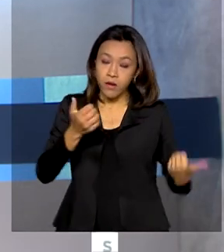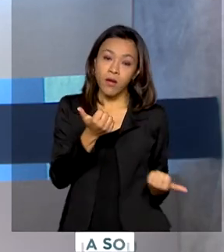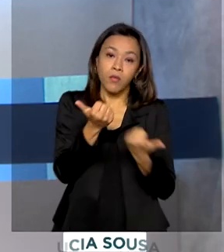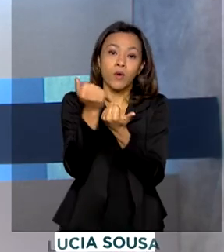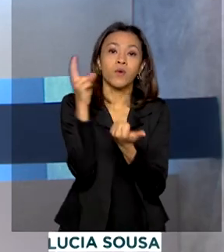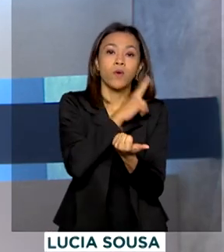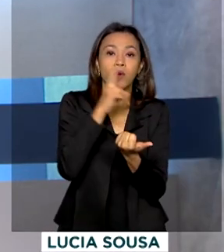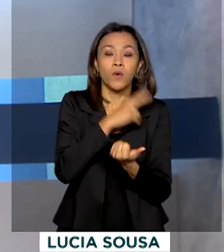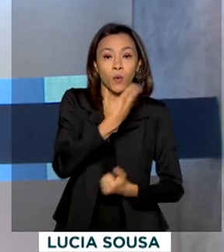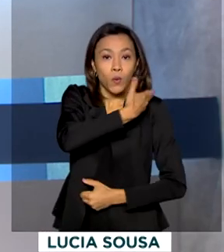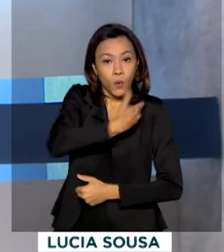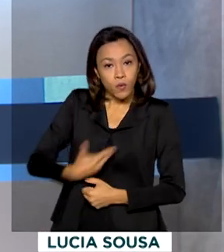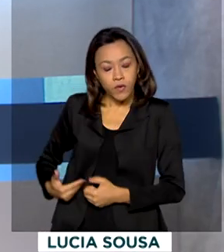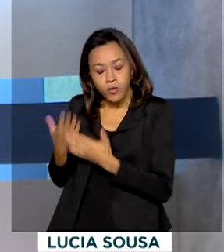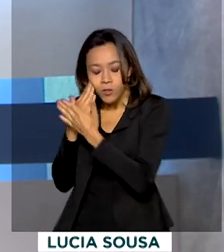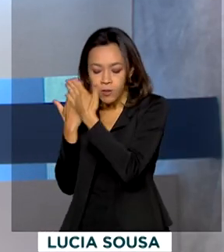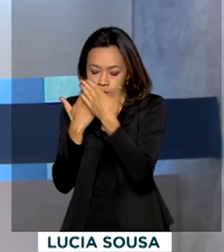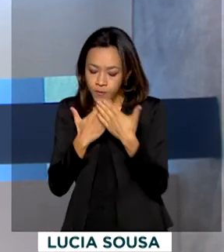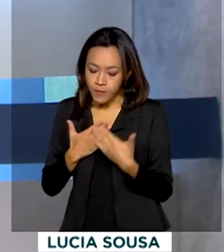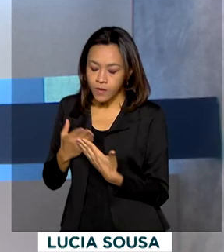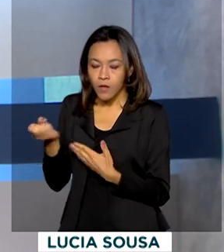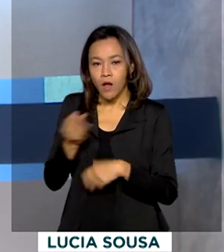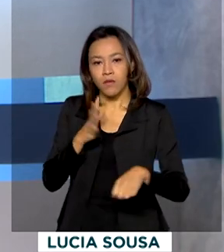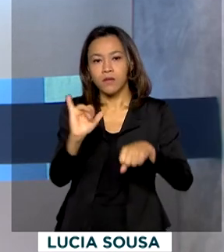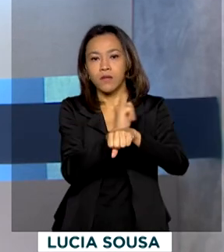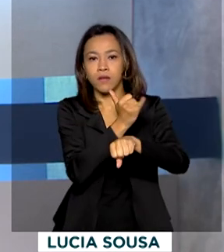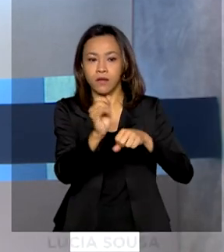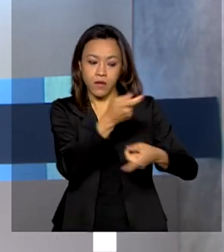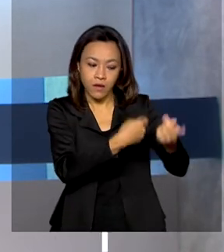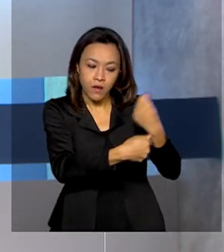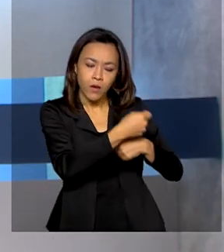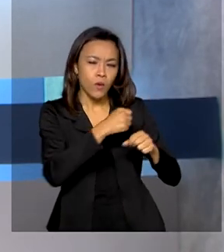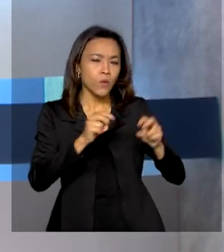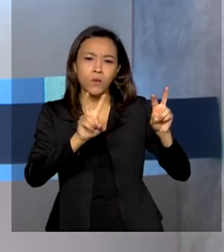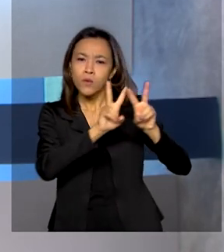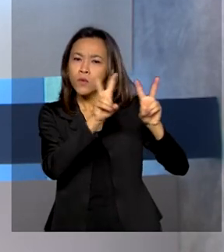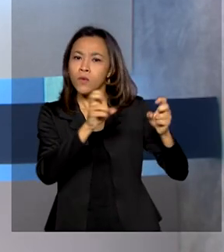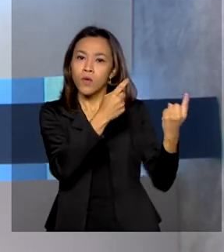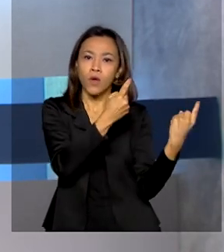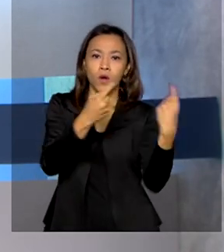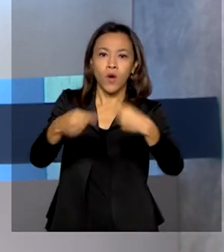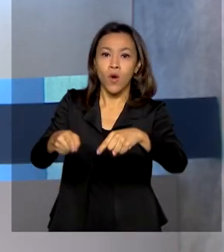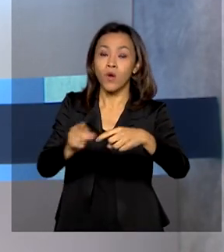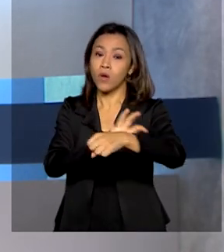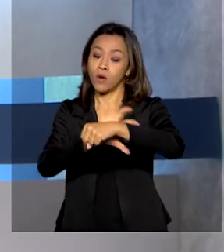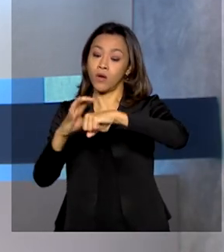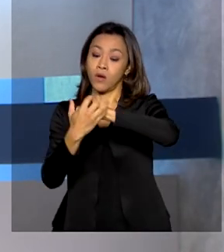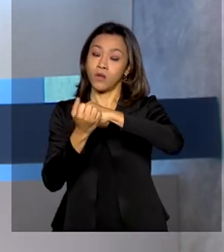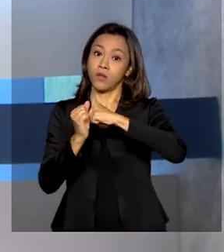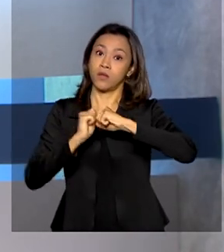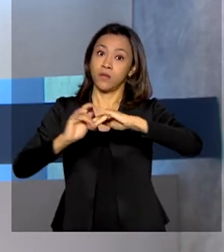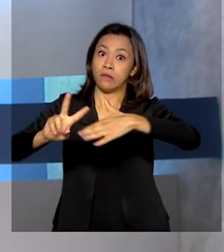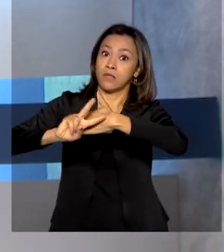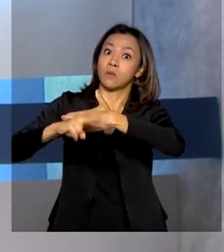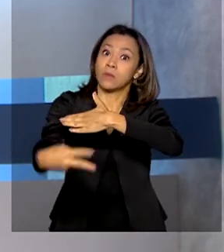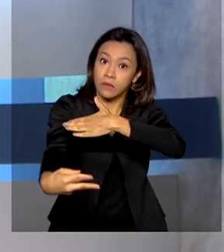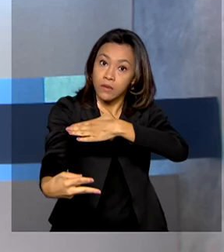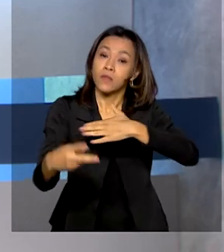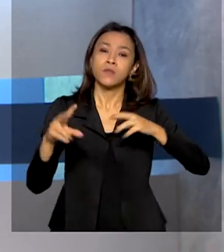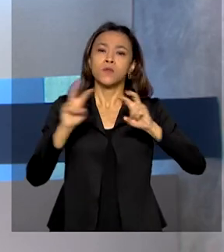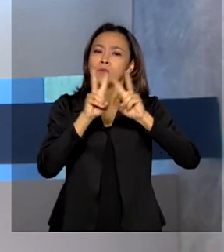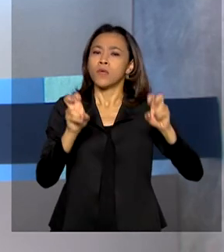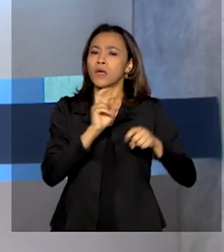governo também estuda novas medidas econômicas para combater os efeitos da pandemia. Entre elas, ações de